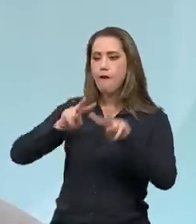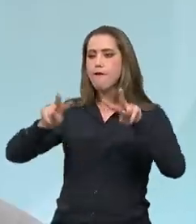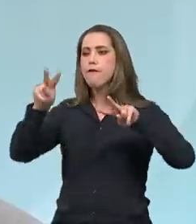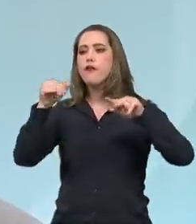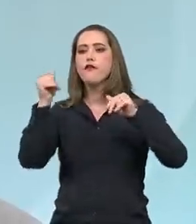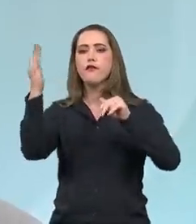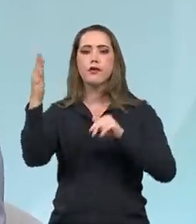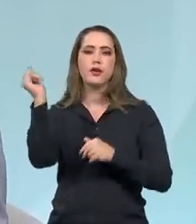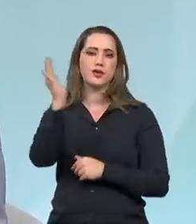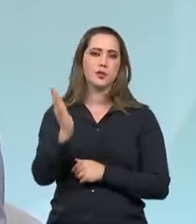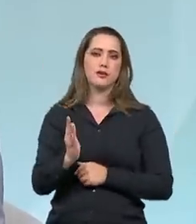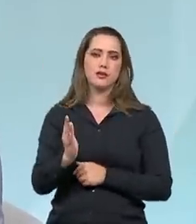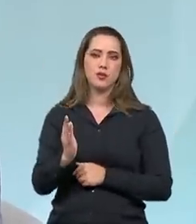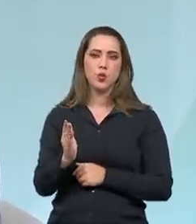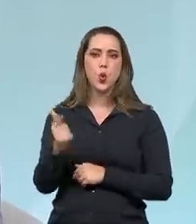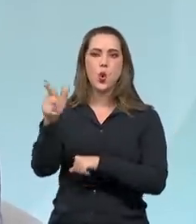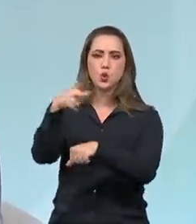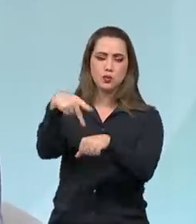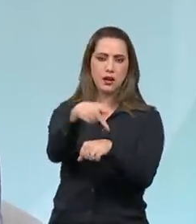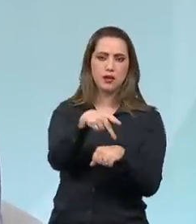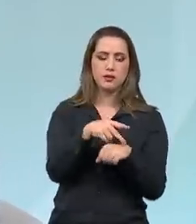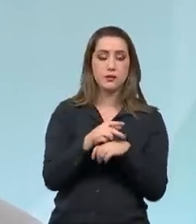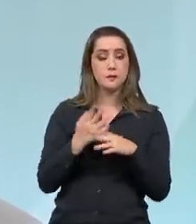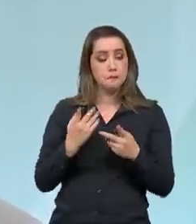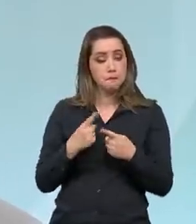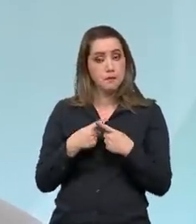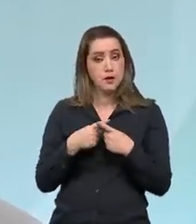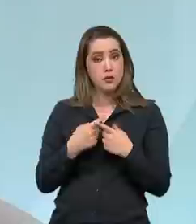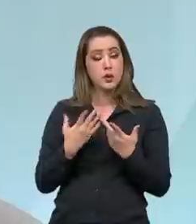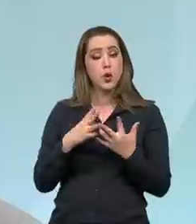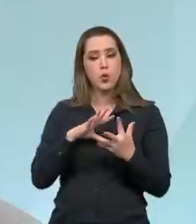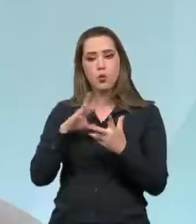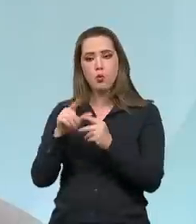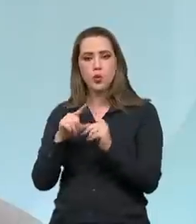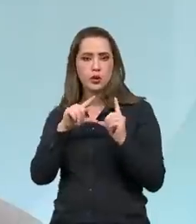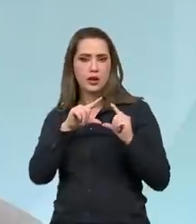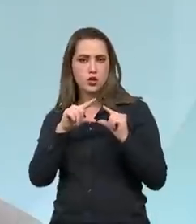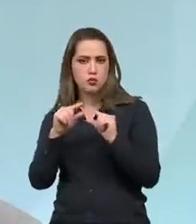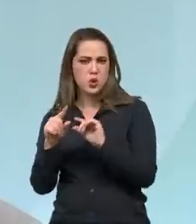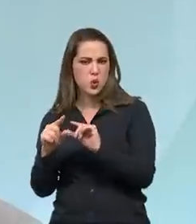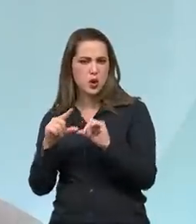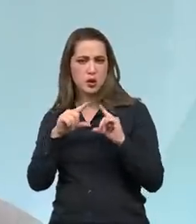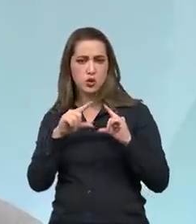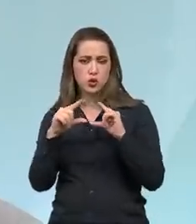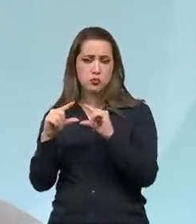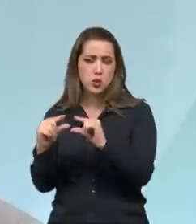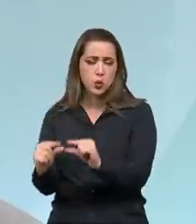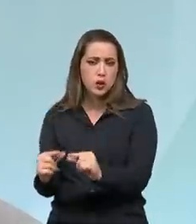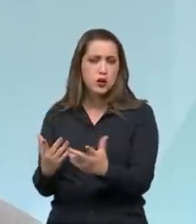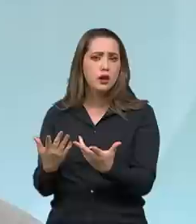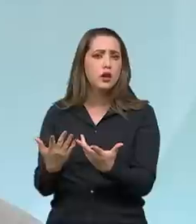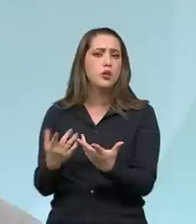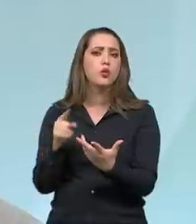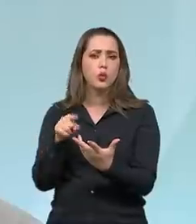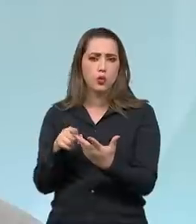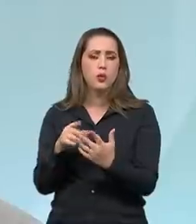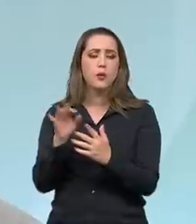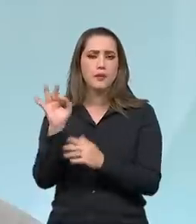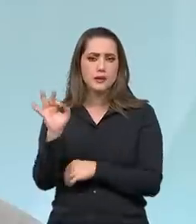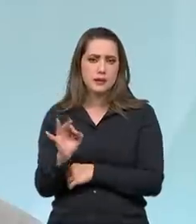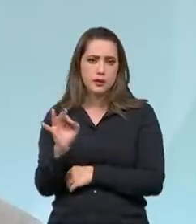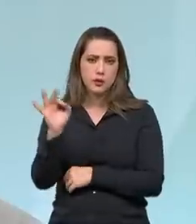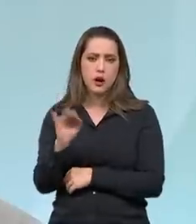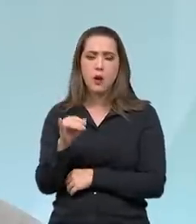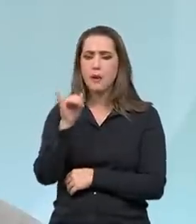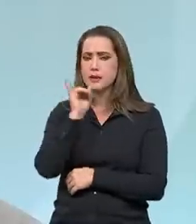enquanto o mundo revisa as suas projeções de crescimento para baixo, e quando eu falo mundo, falo especificamente, ou principalmente, da